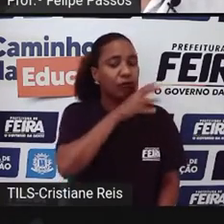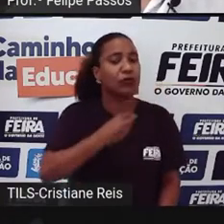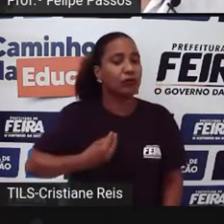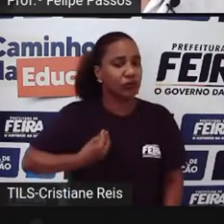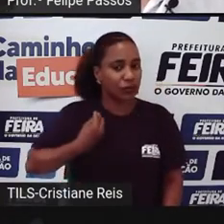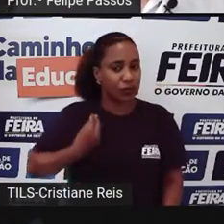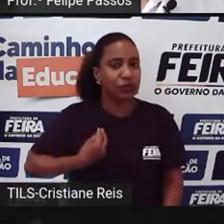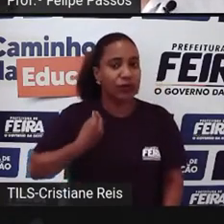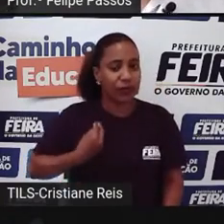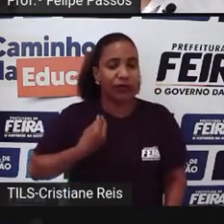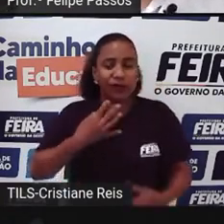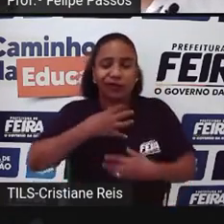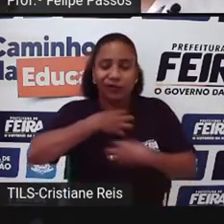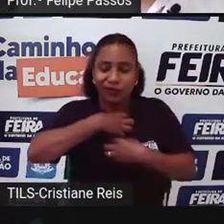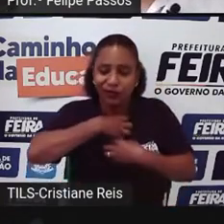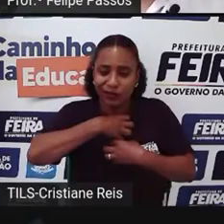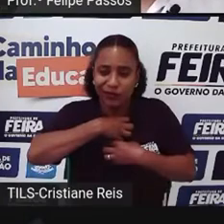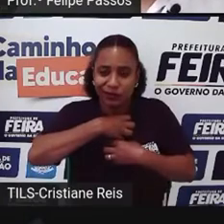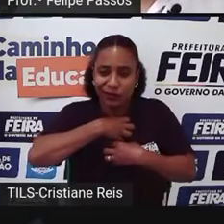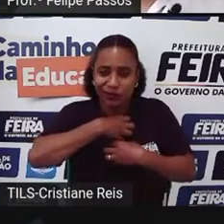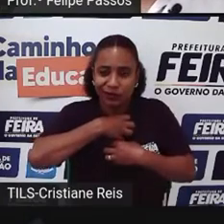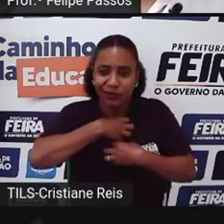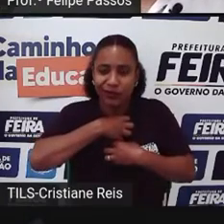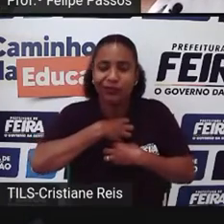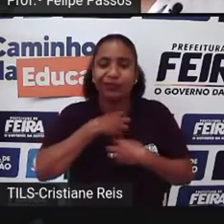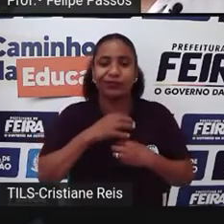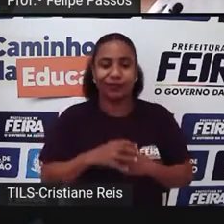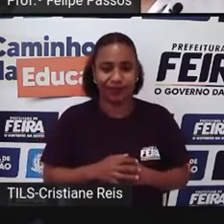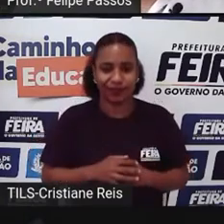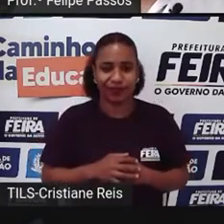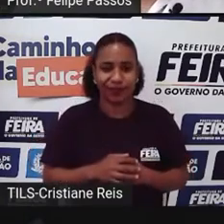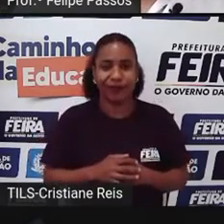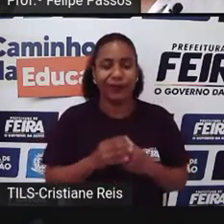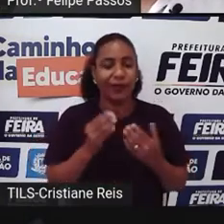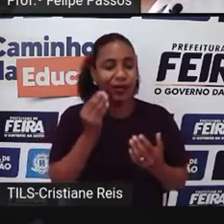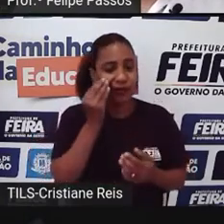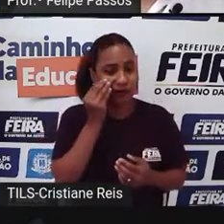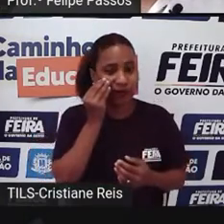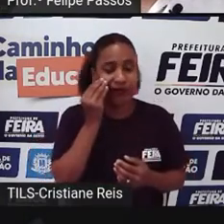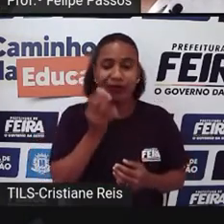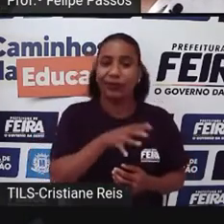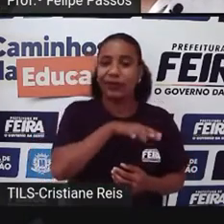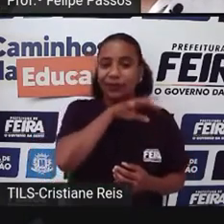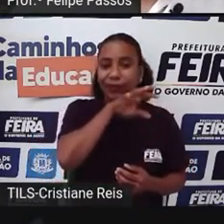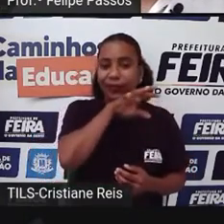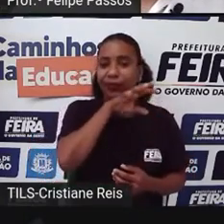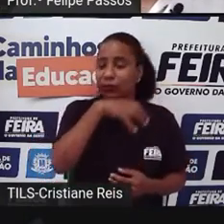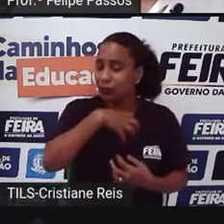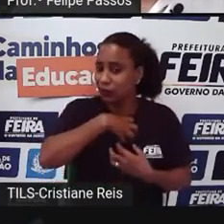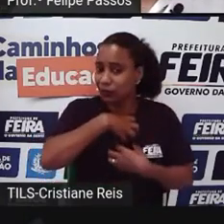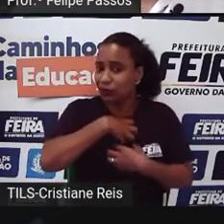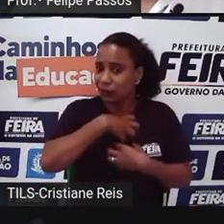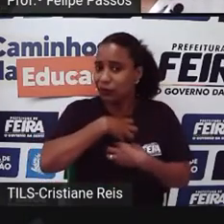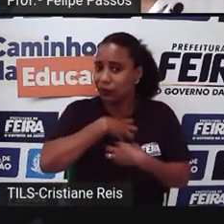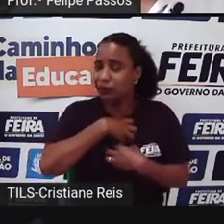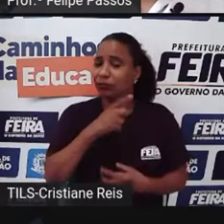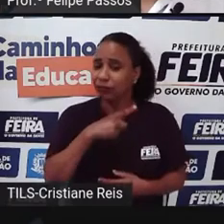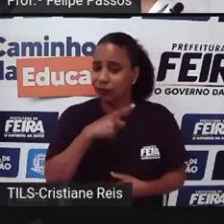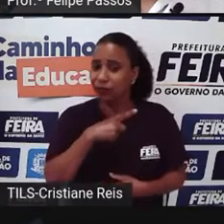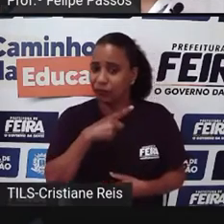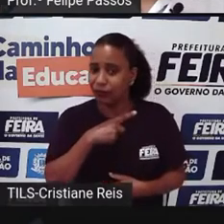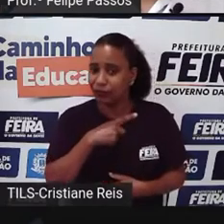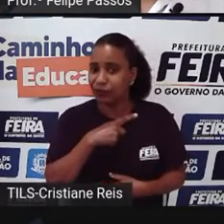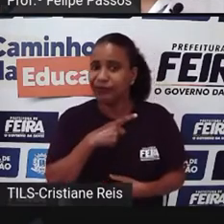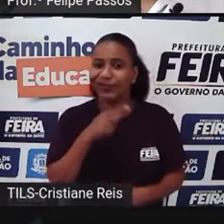sentimentos A nova etologia Está agora Com essa vertente Considera os sentimentos Dos animais Isso é muito